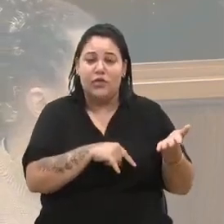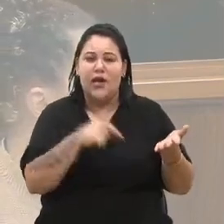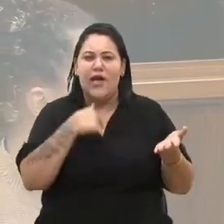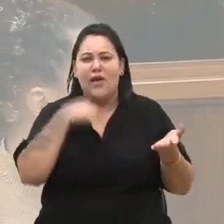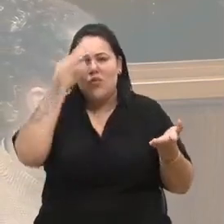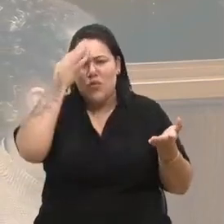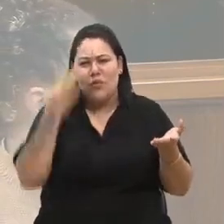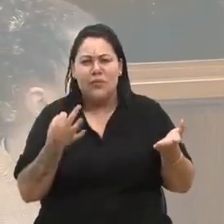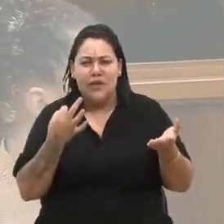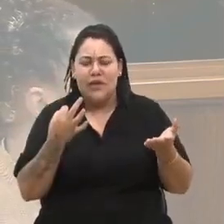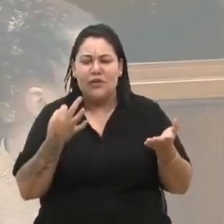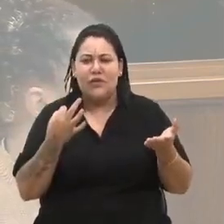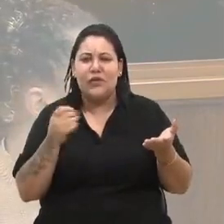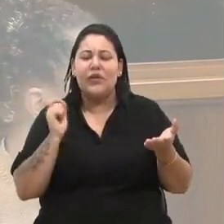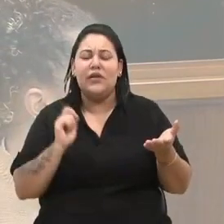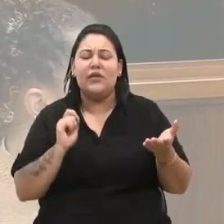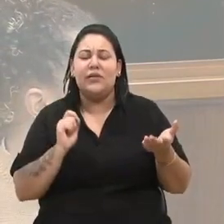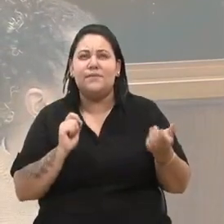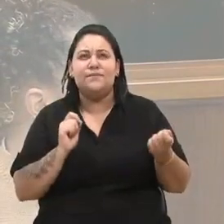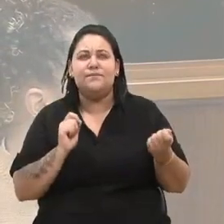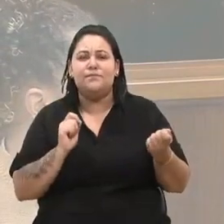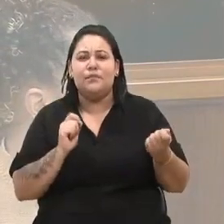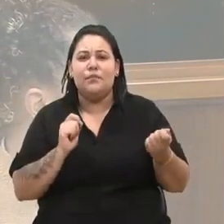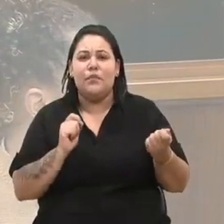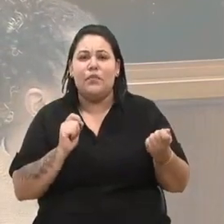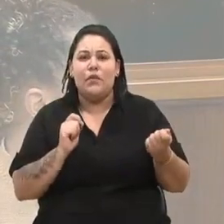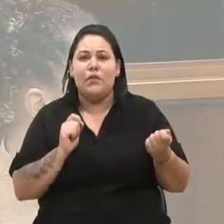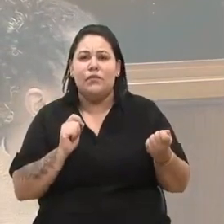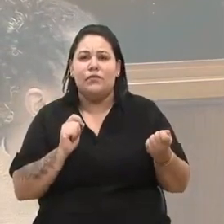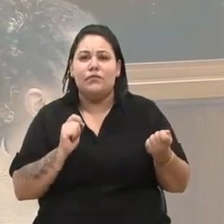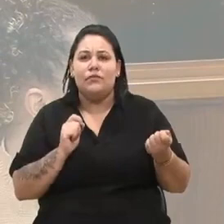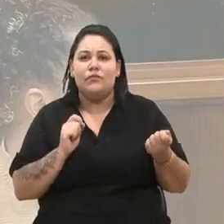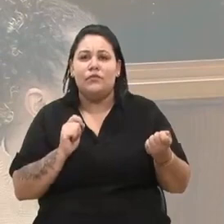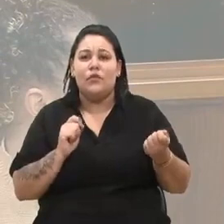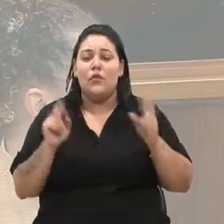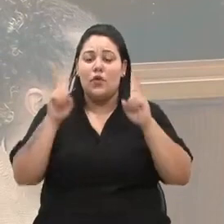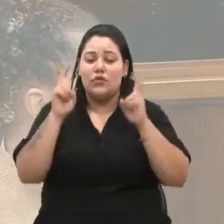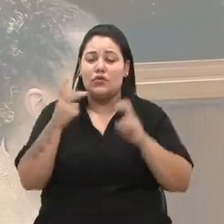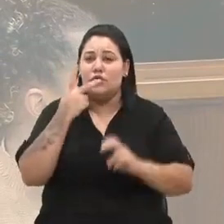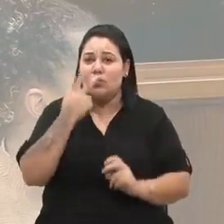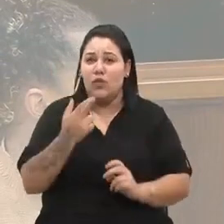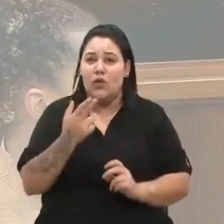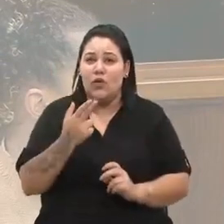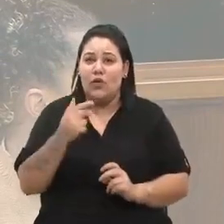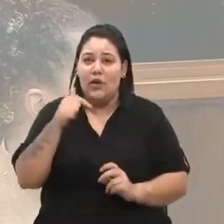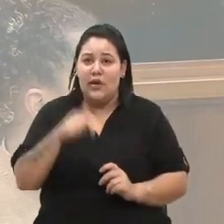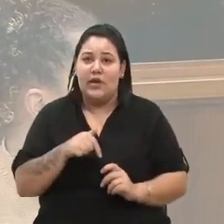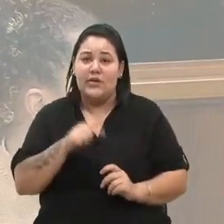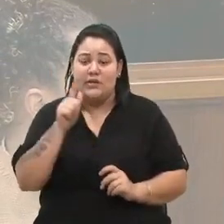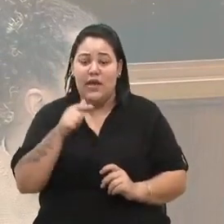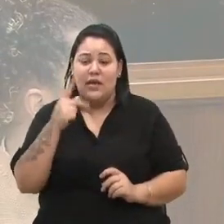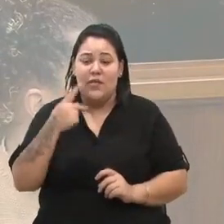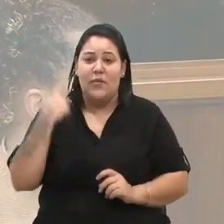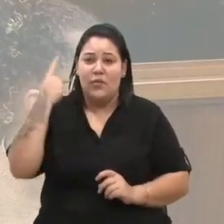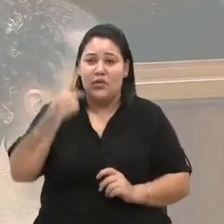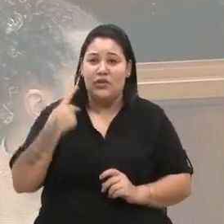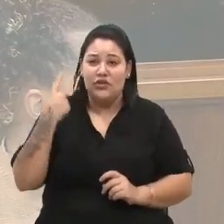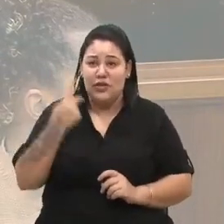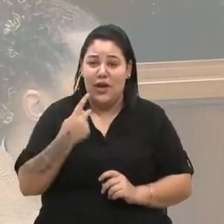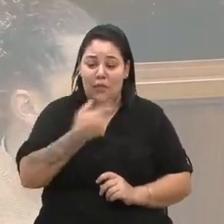entendo que um tema como esse, ele precisa ser uma política pública de Estado,